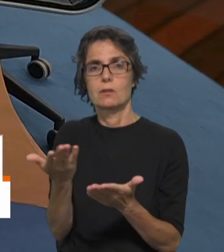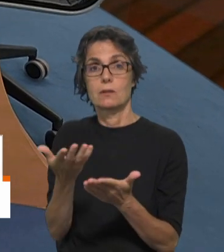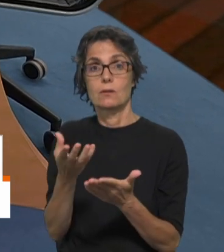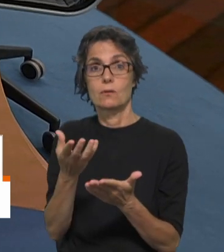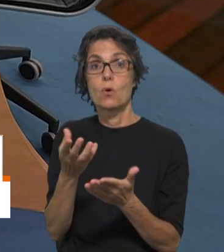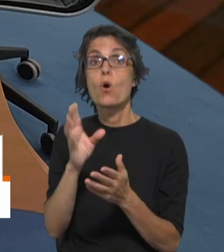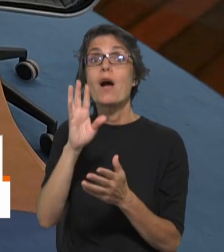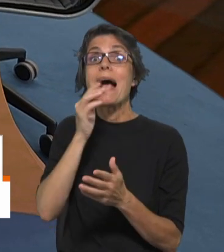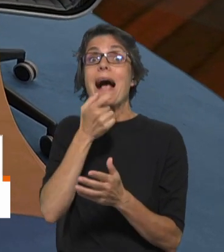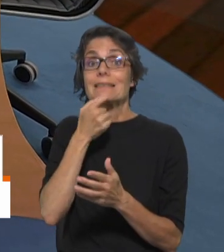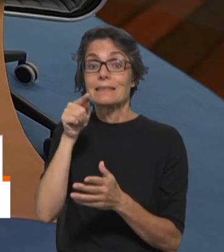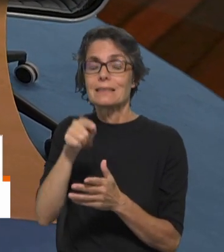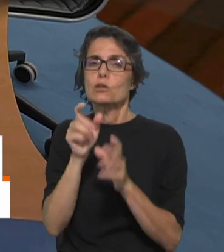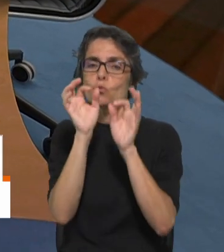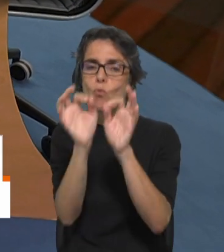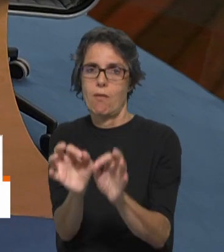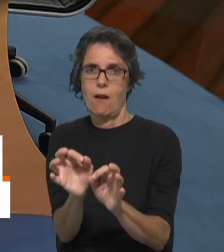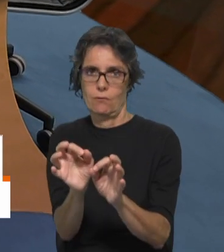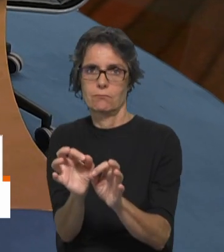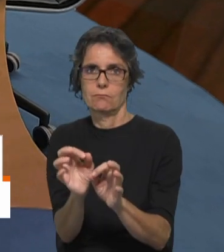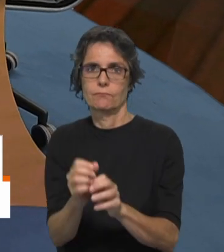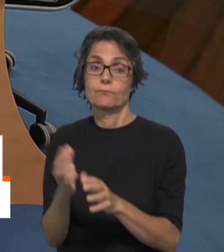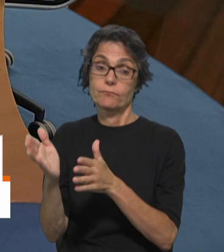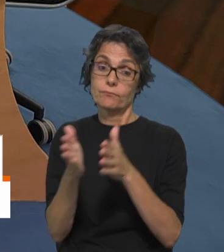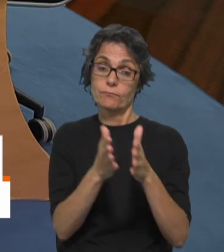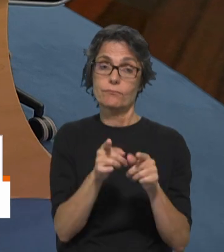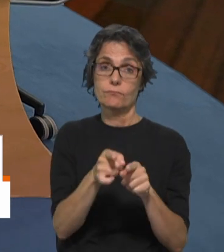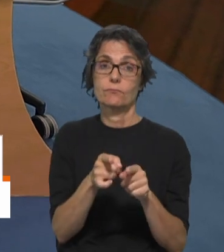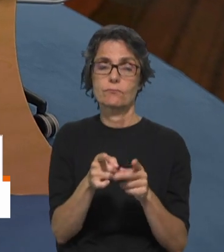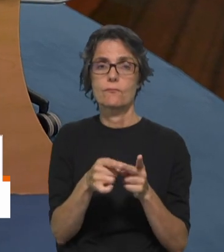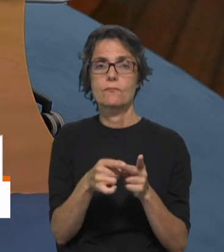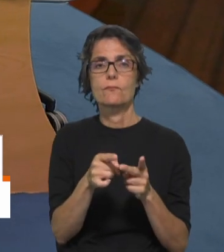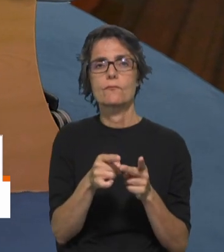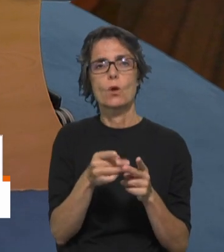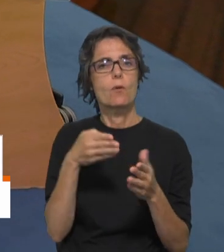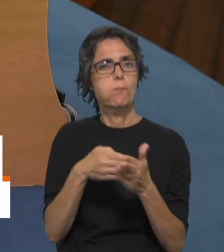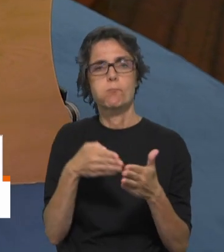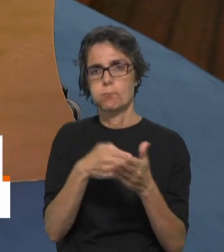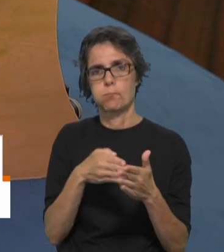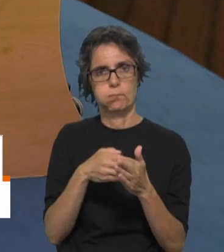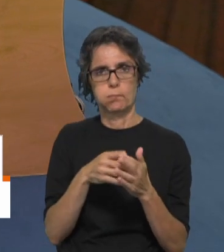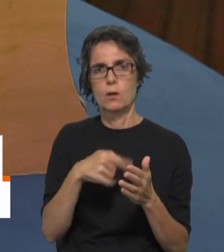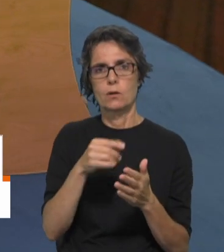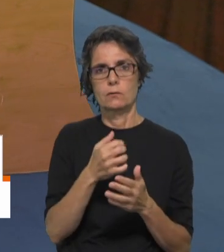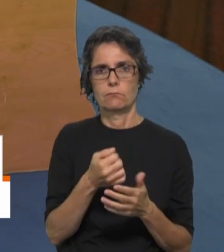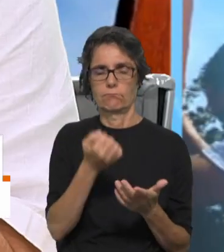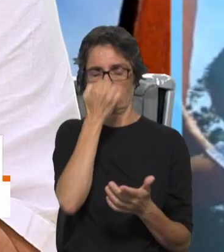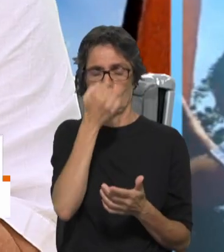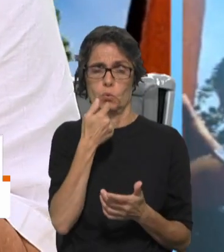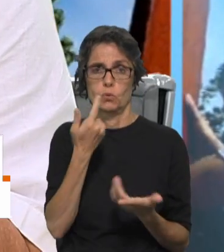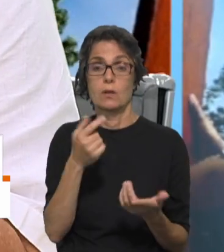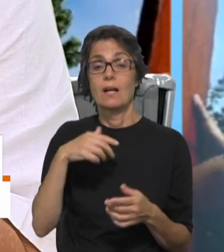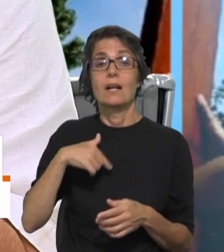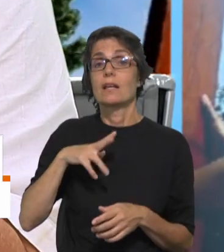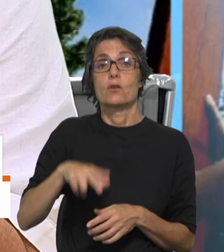devidamente cuidado. A outra dimensão tem mesmo a ver com os obstáculos. Estamos muito habituados, se calhar para quem mora mais em